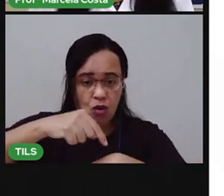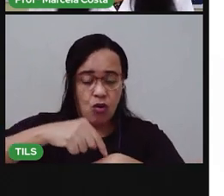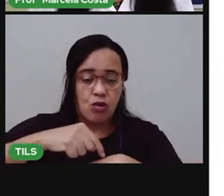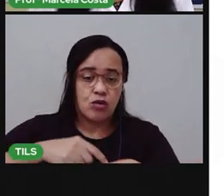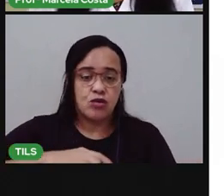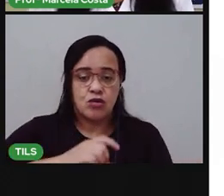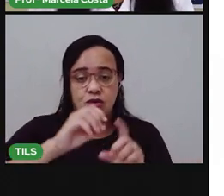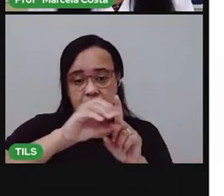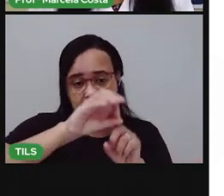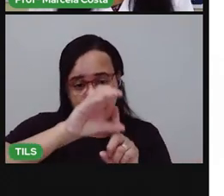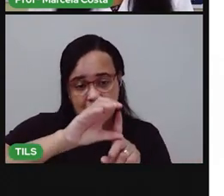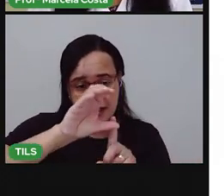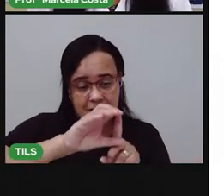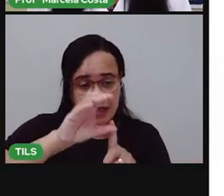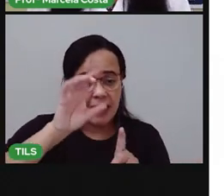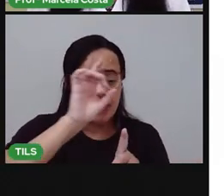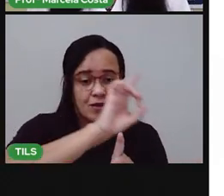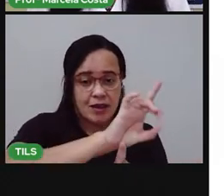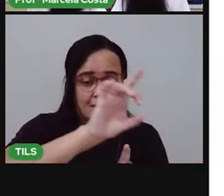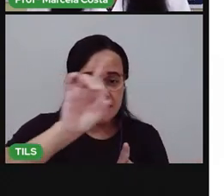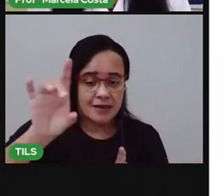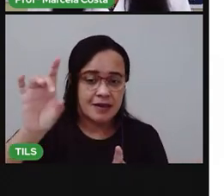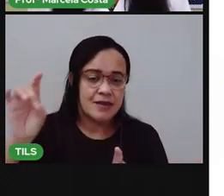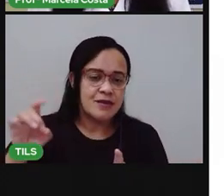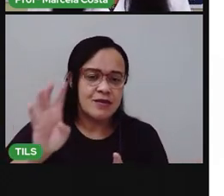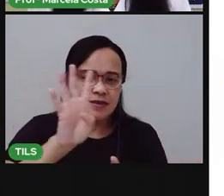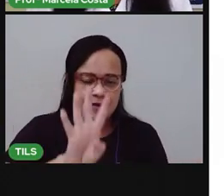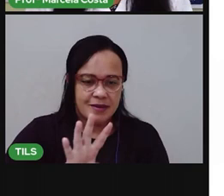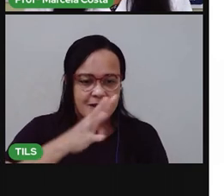elógio, capricha nessa tabela.